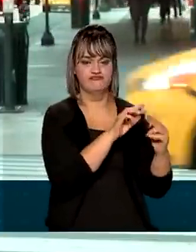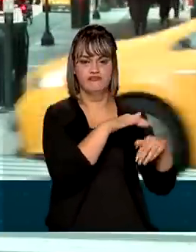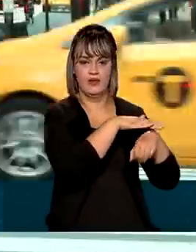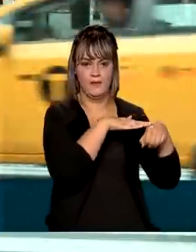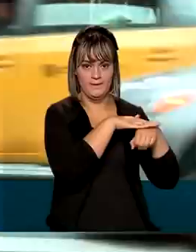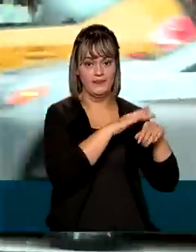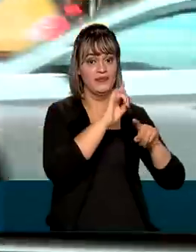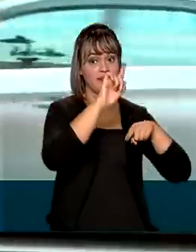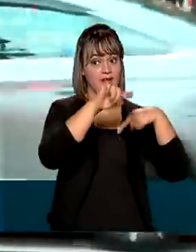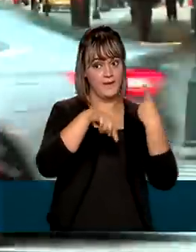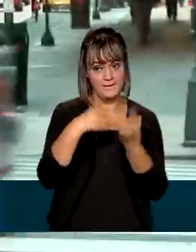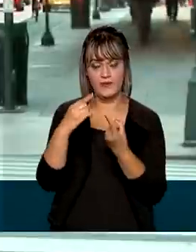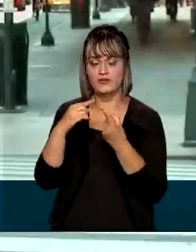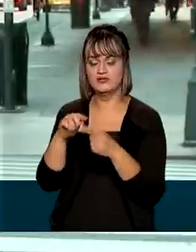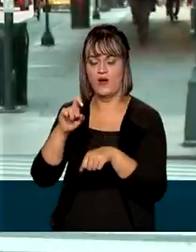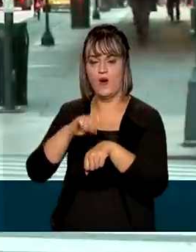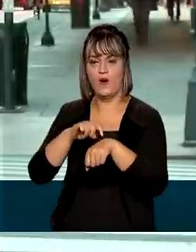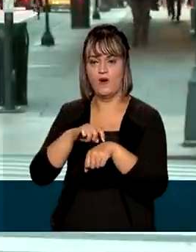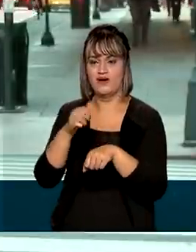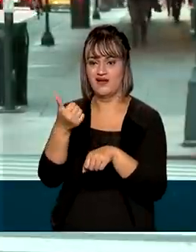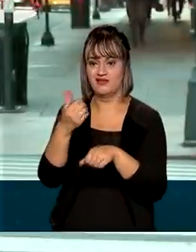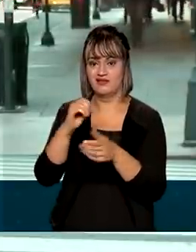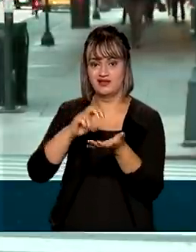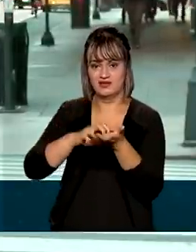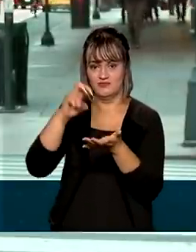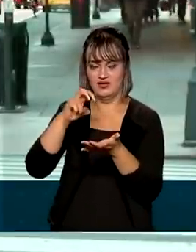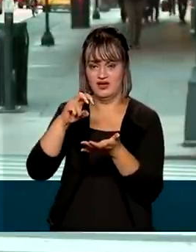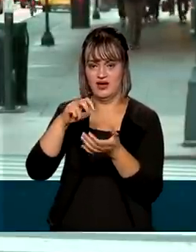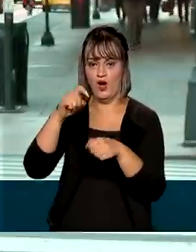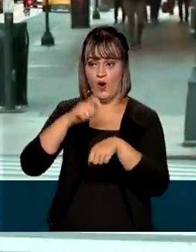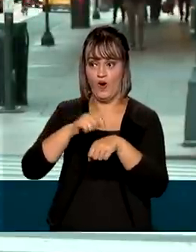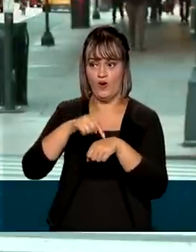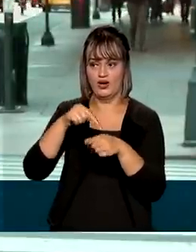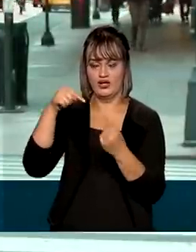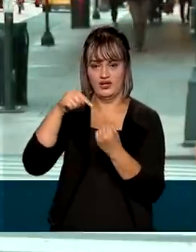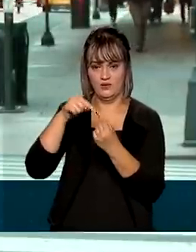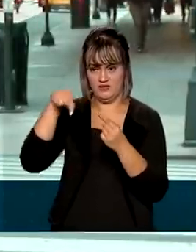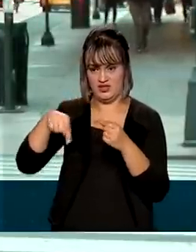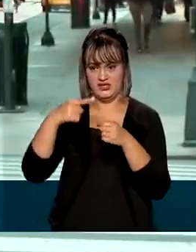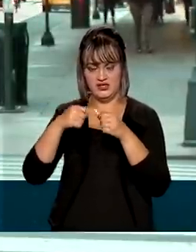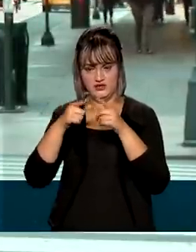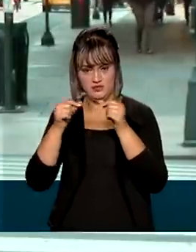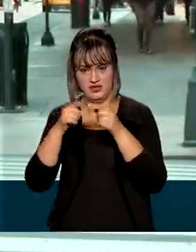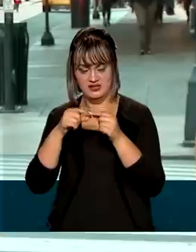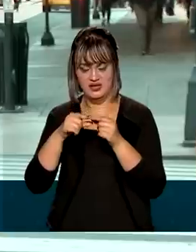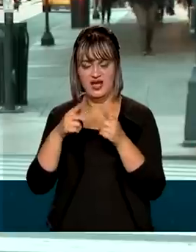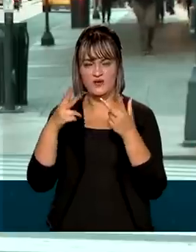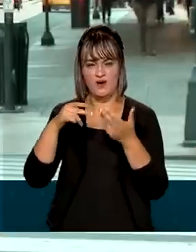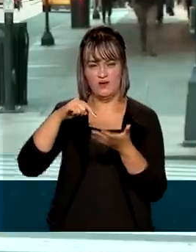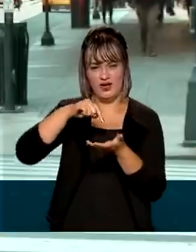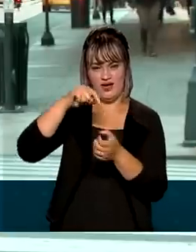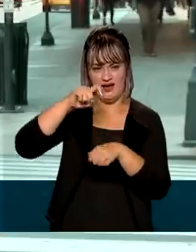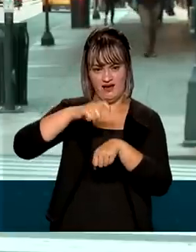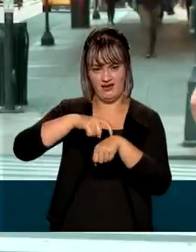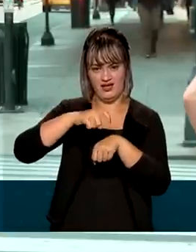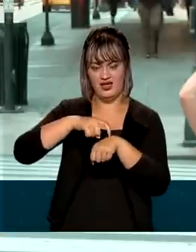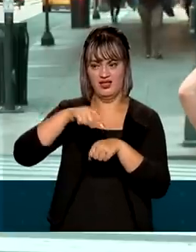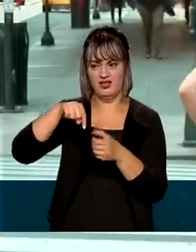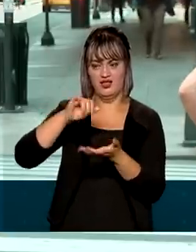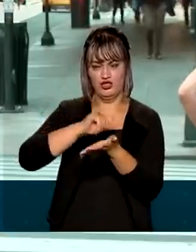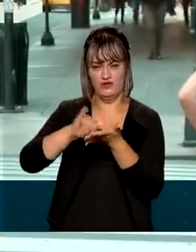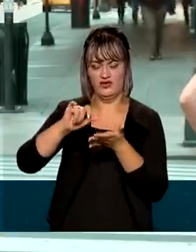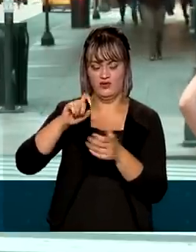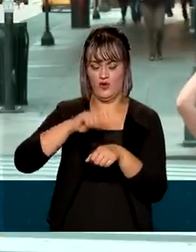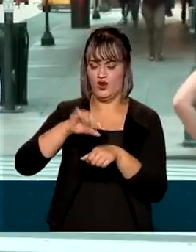Renata, logo mais, às 10 horas da manhã, horário aí de Brasília, e 9 horas da manhã, horário aqui em Nova